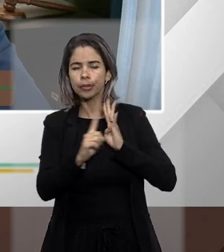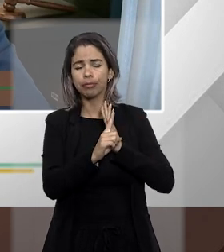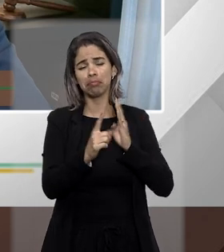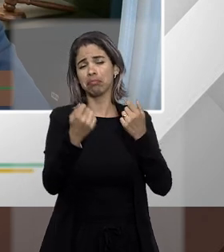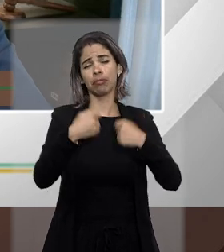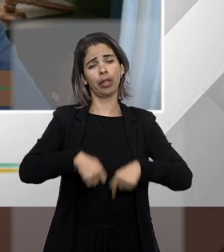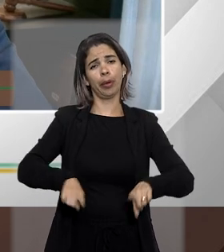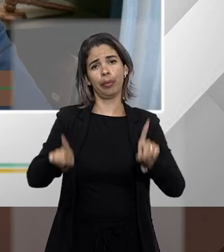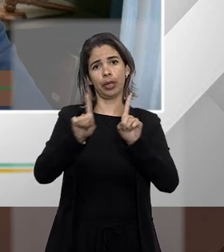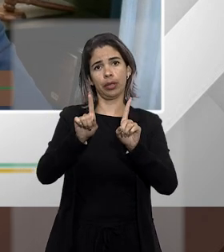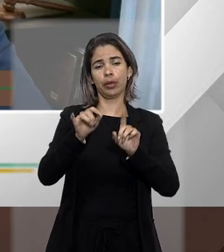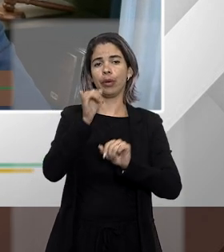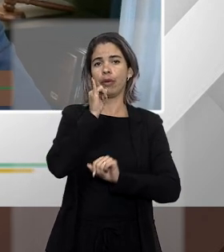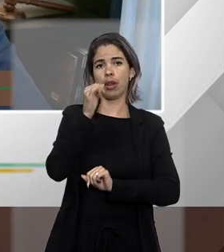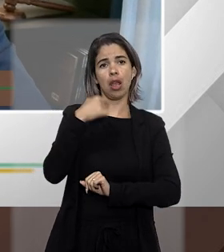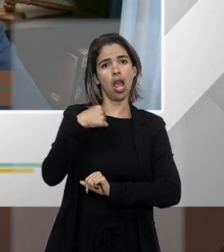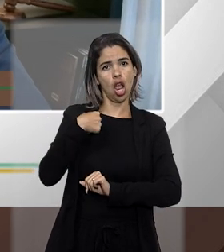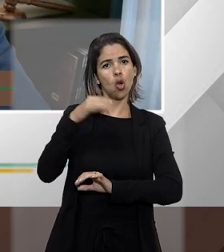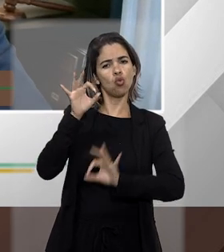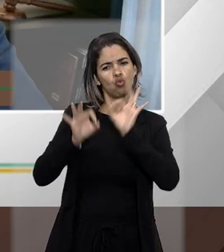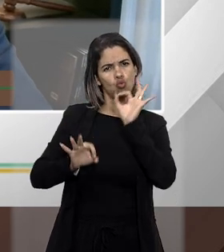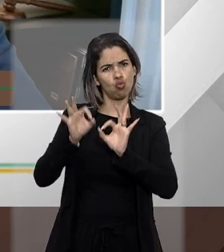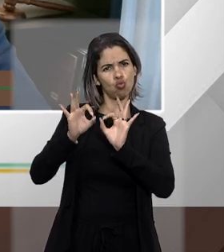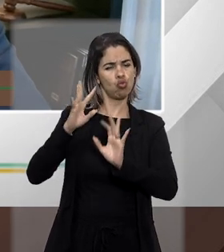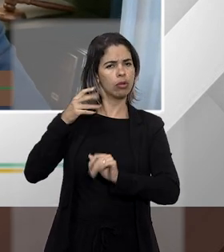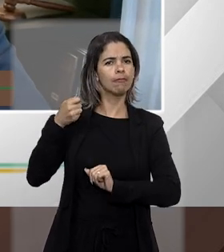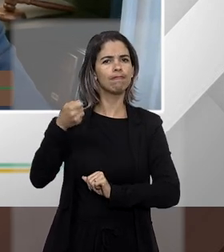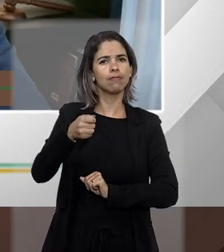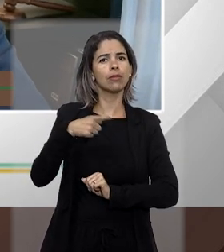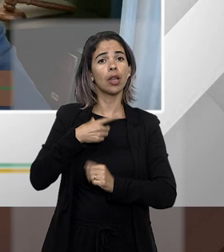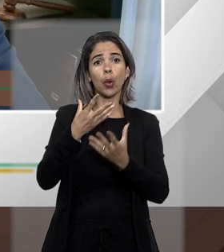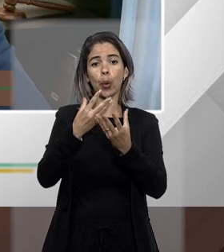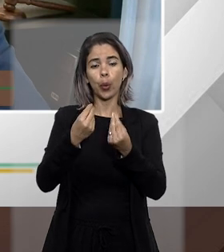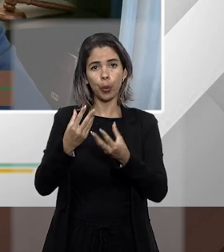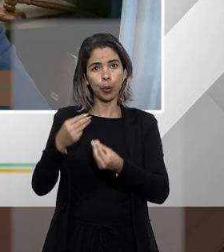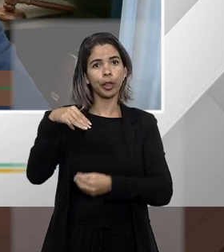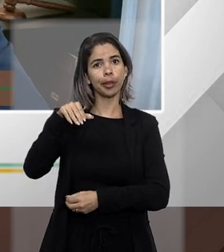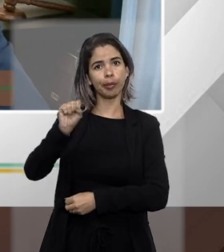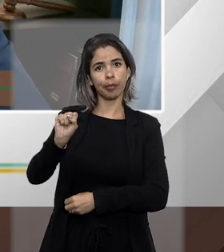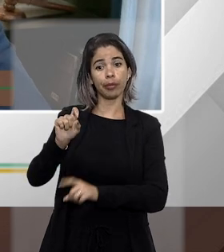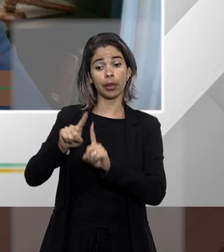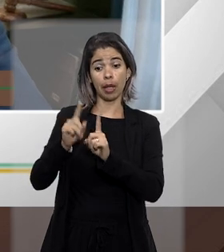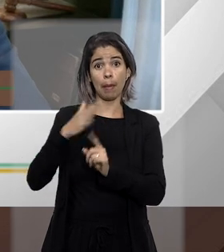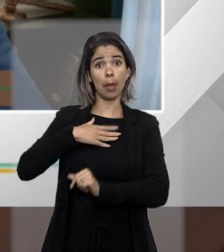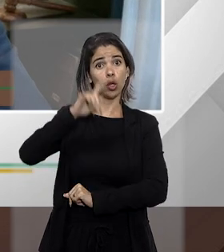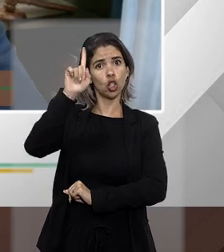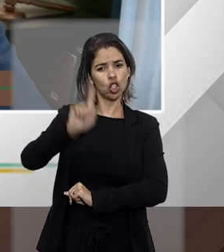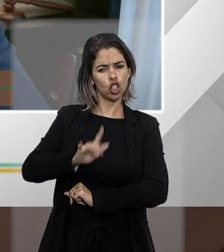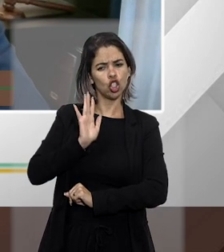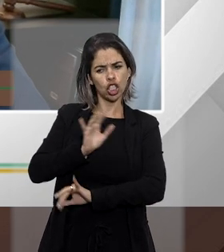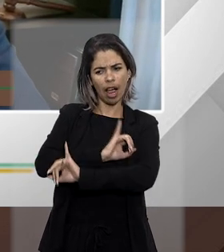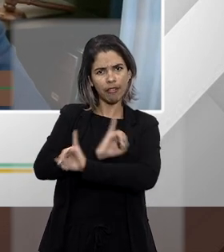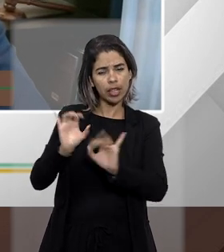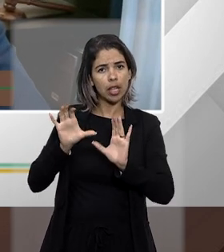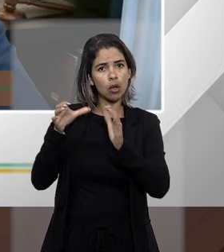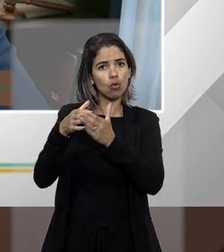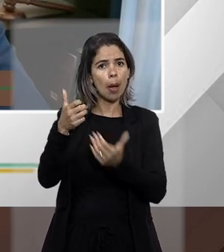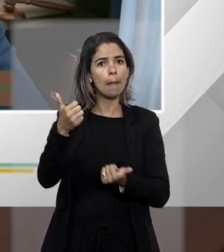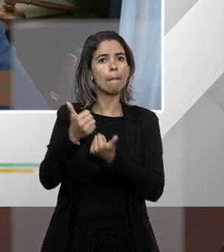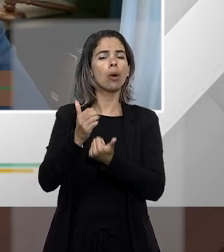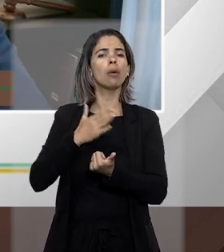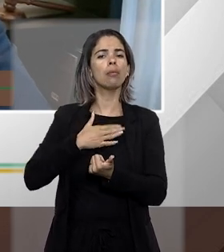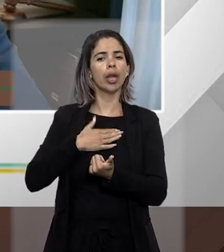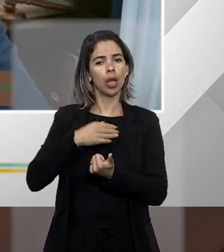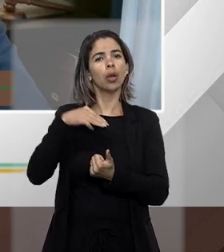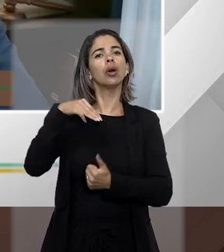na minha gestão a minha assessoria já sabe que os mandados de segurança tem que ser julgado mais rápido do que outros tipos de